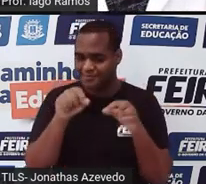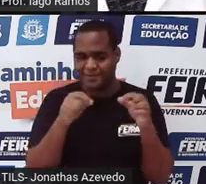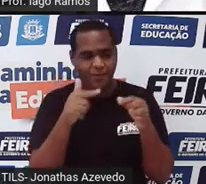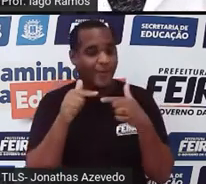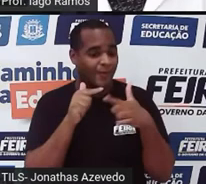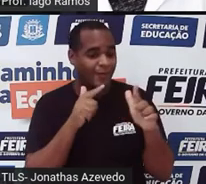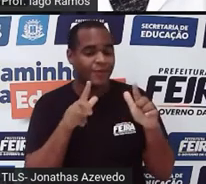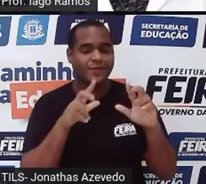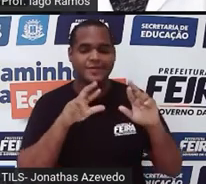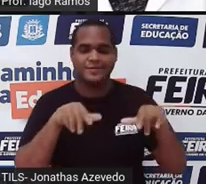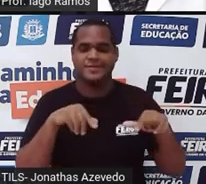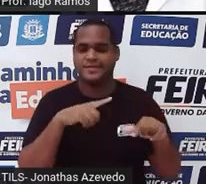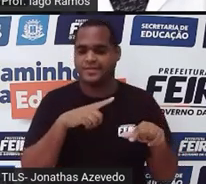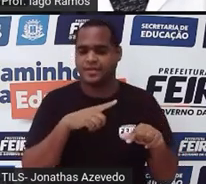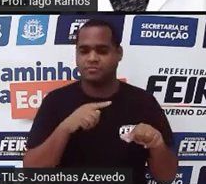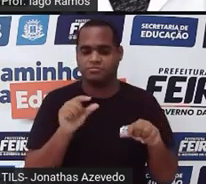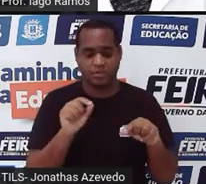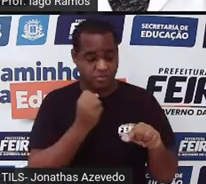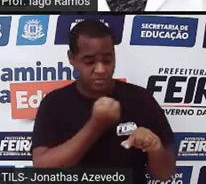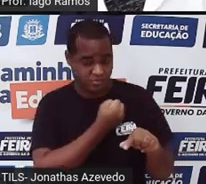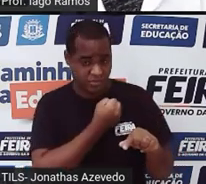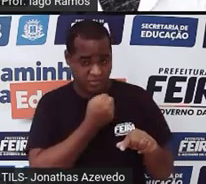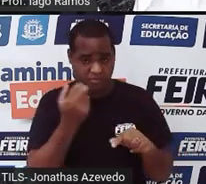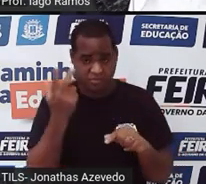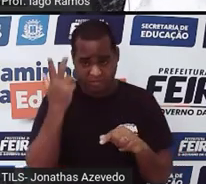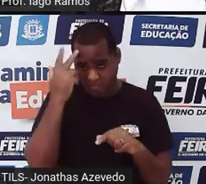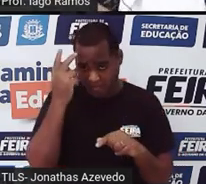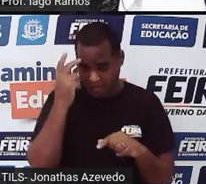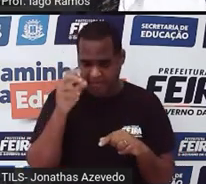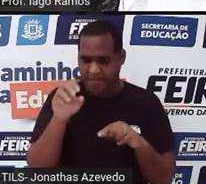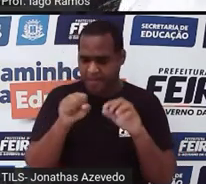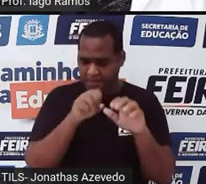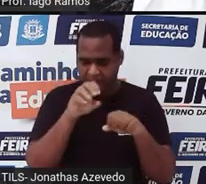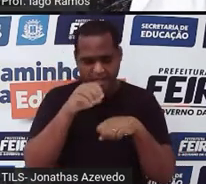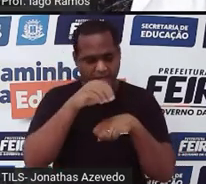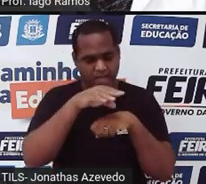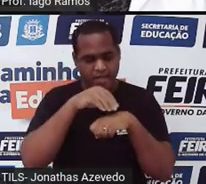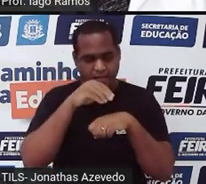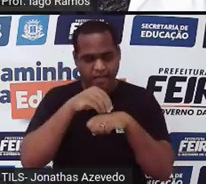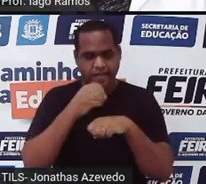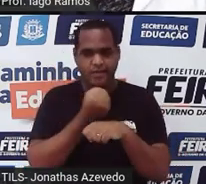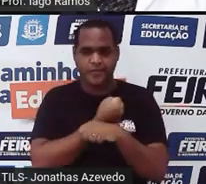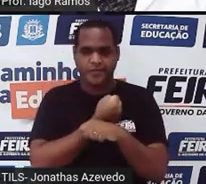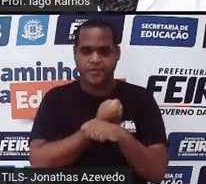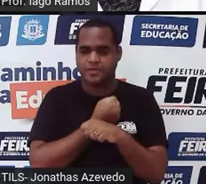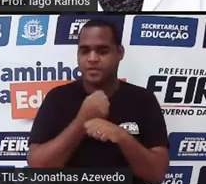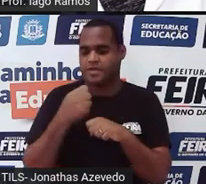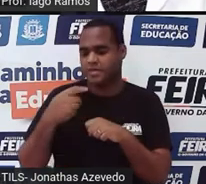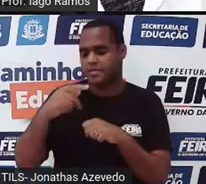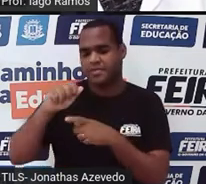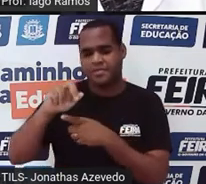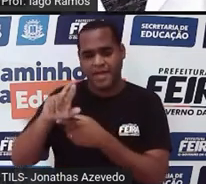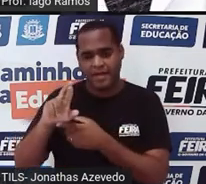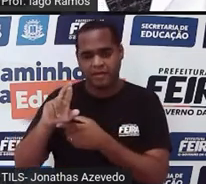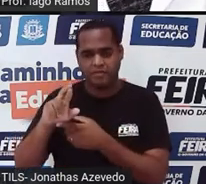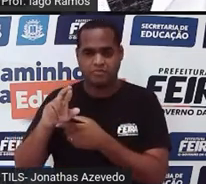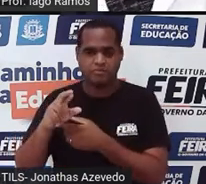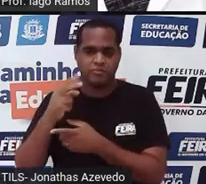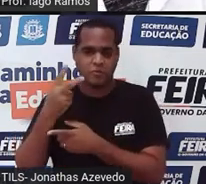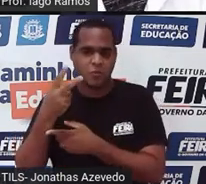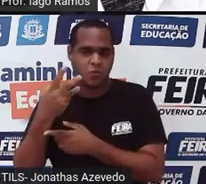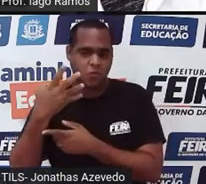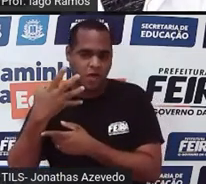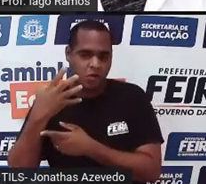exemplo. Se nos números naturais a gente pega só os números pares. Com os números pares, a gente